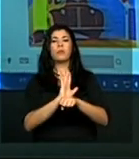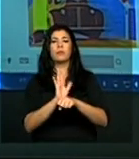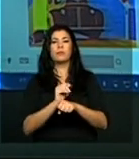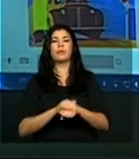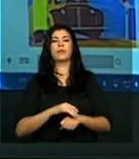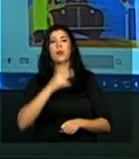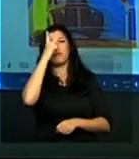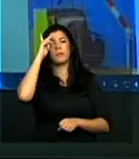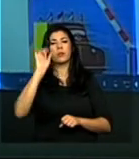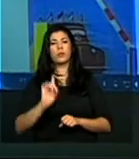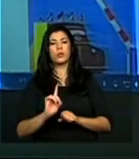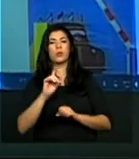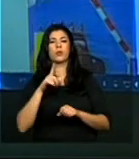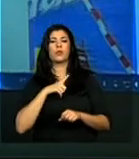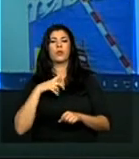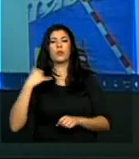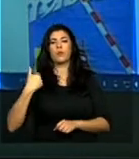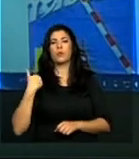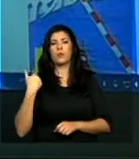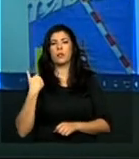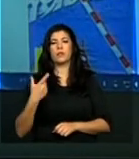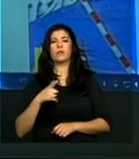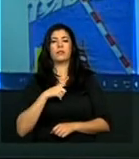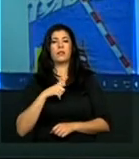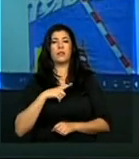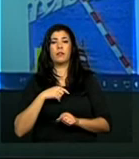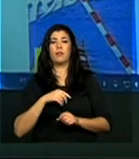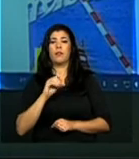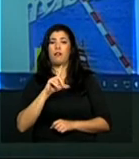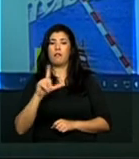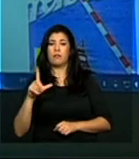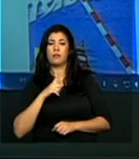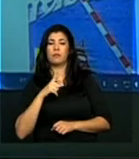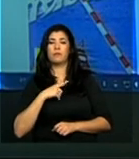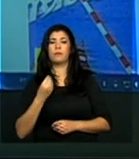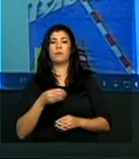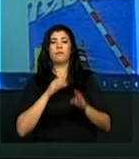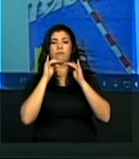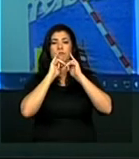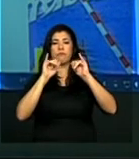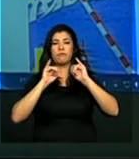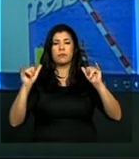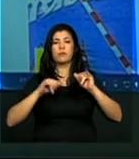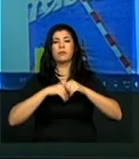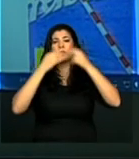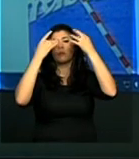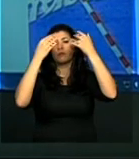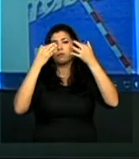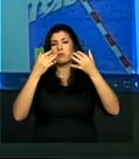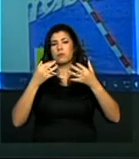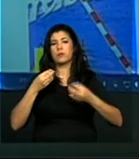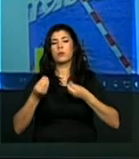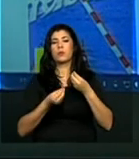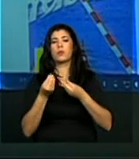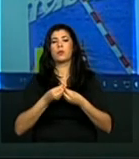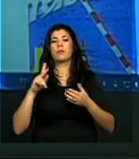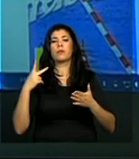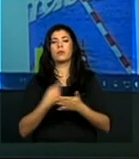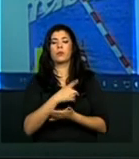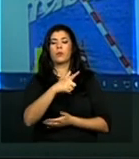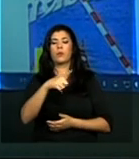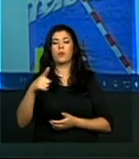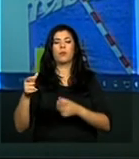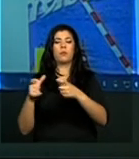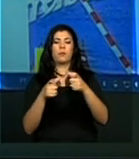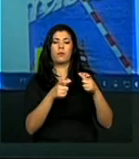quantos minutos, a idade, e tendo mais informações sobre o filme, uma série de comentários que estão em outros